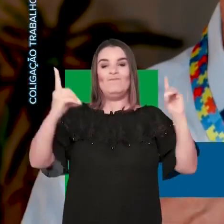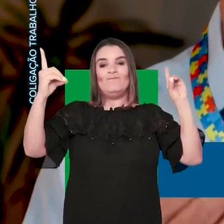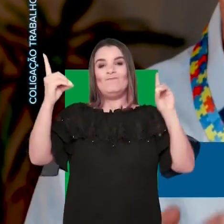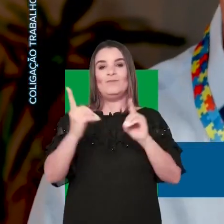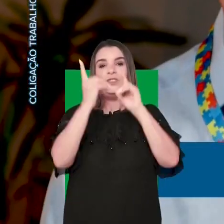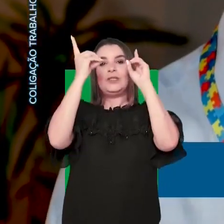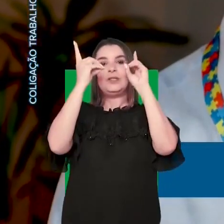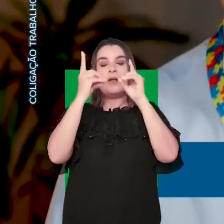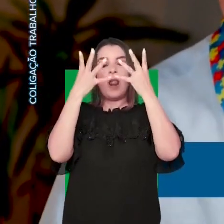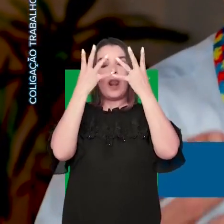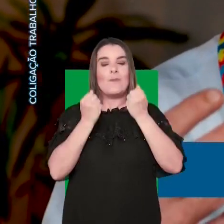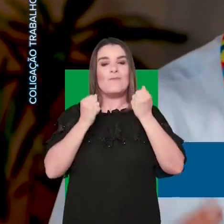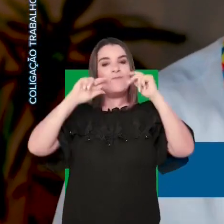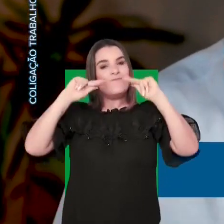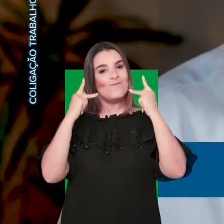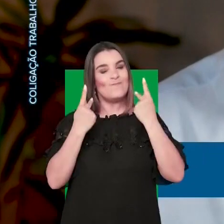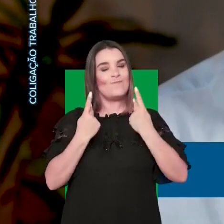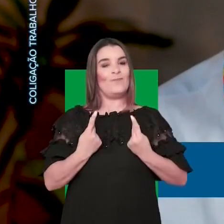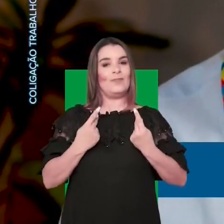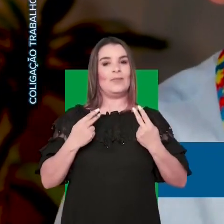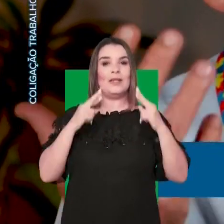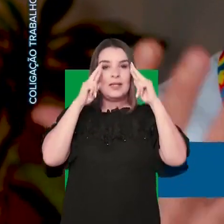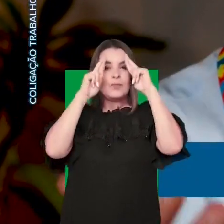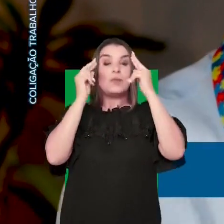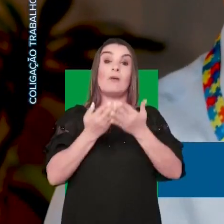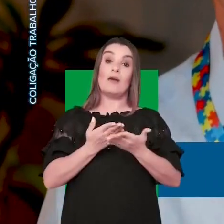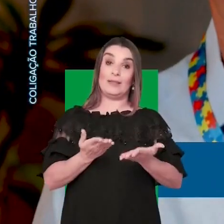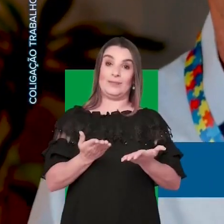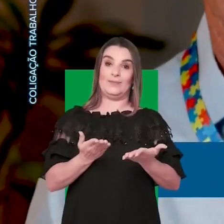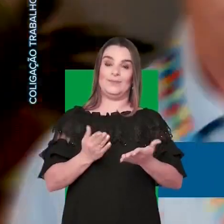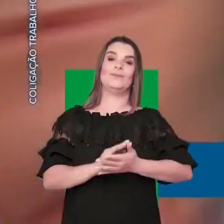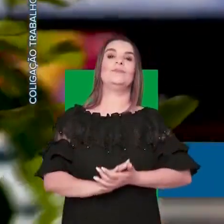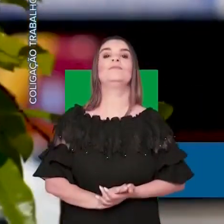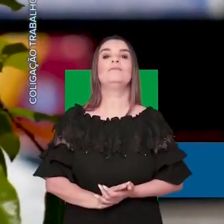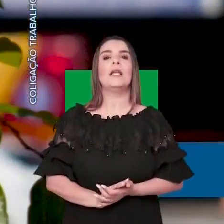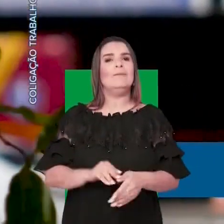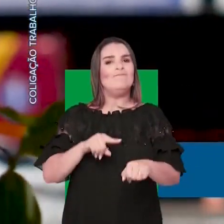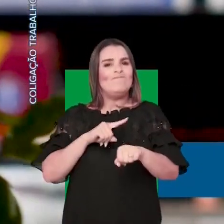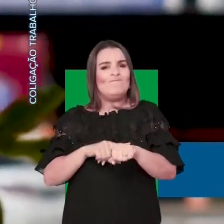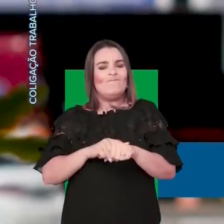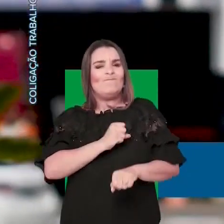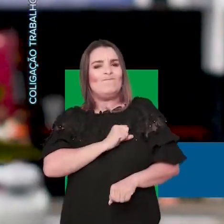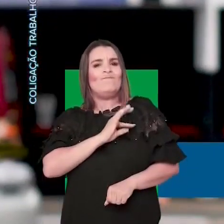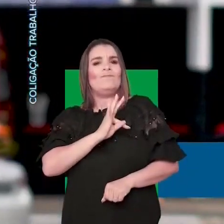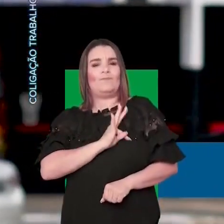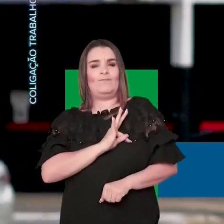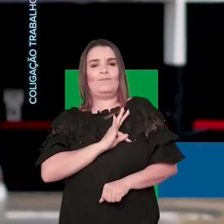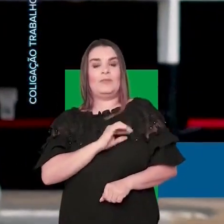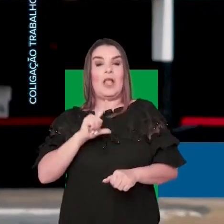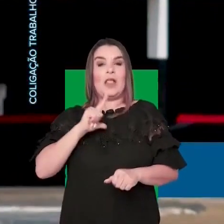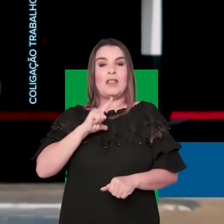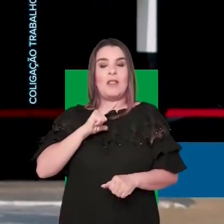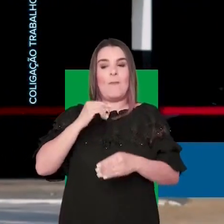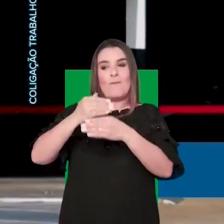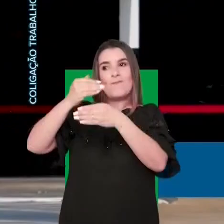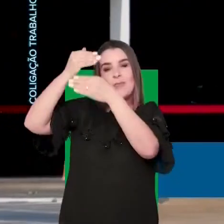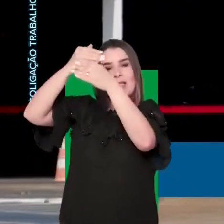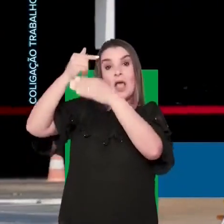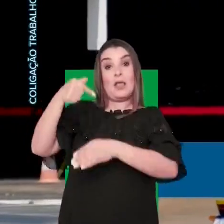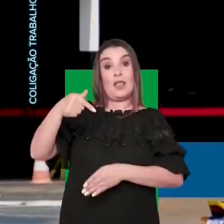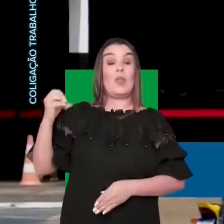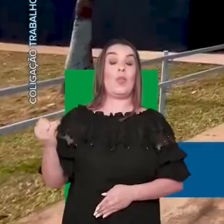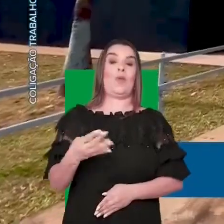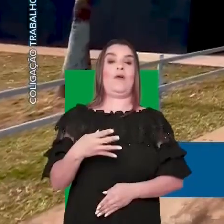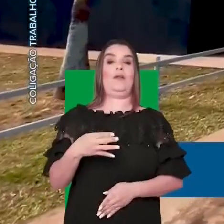de acolhimento, de humanização e de respeito a você. Durante a gestão Ed Thomas, foram construídas 7 novas